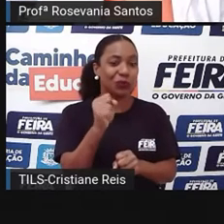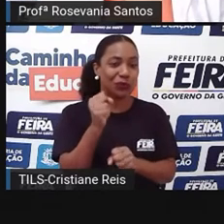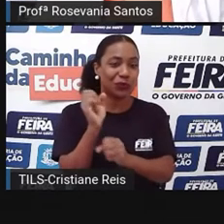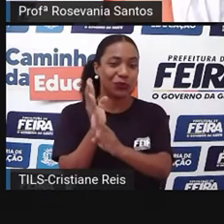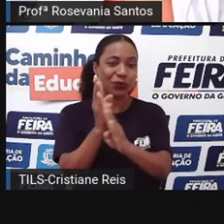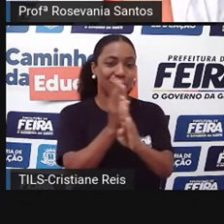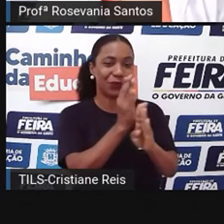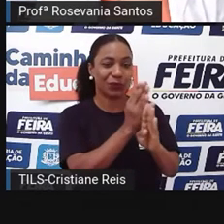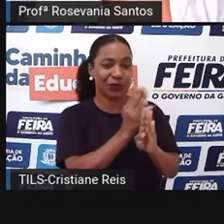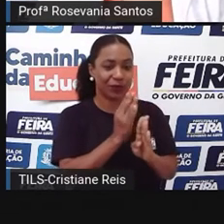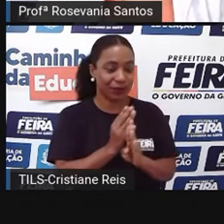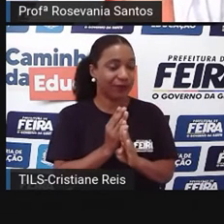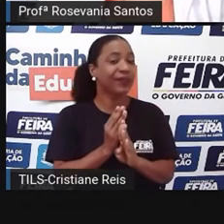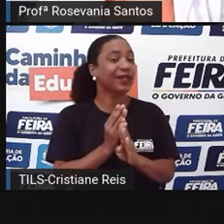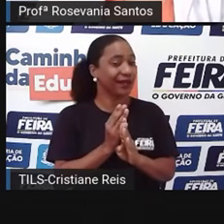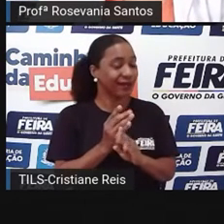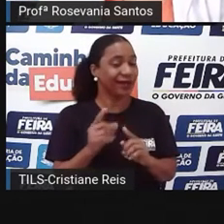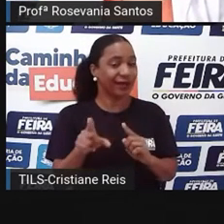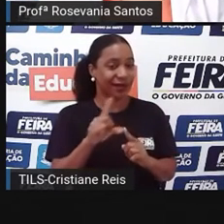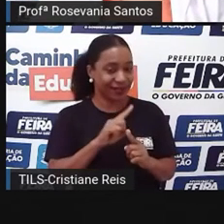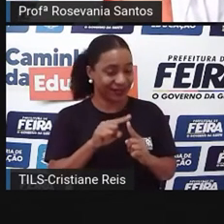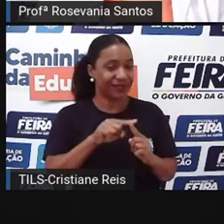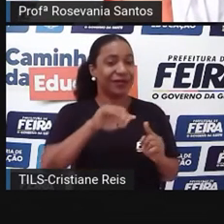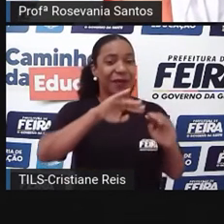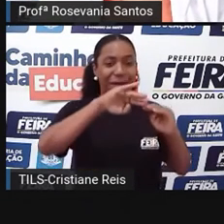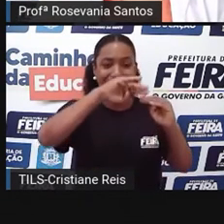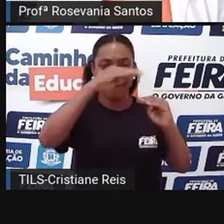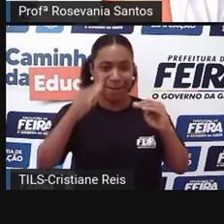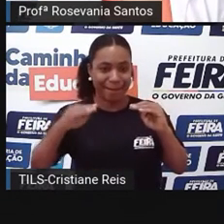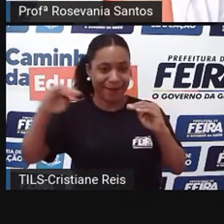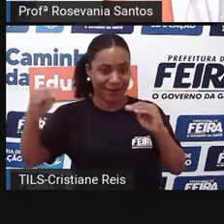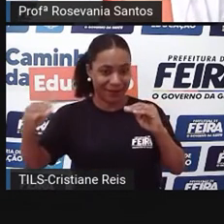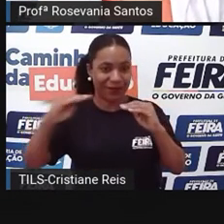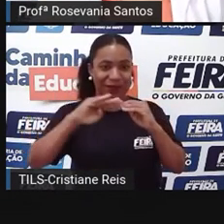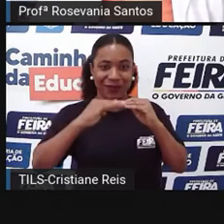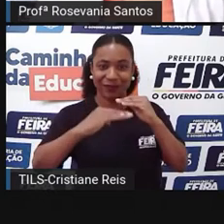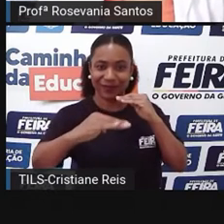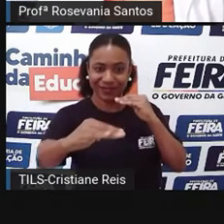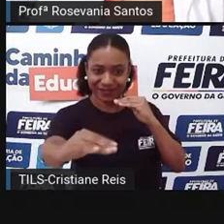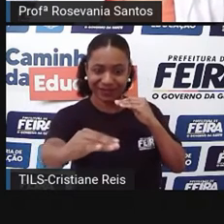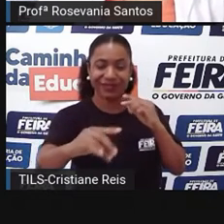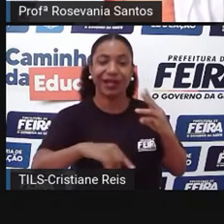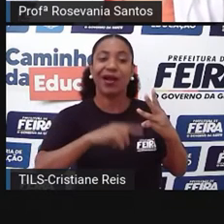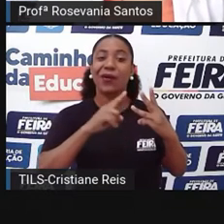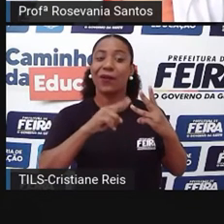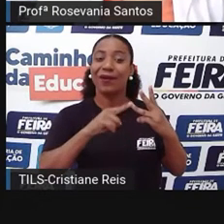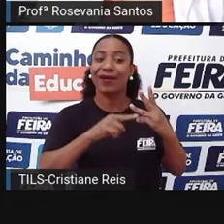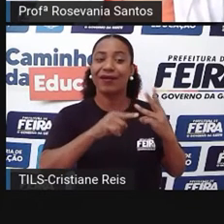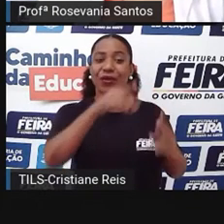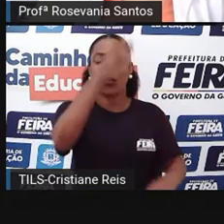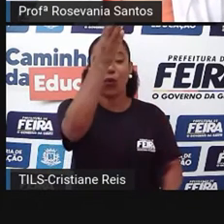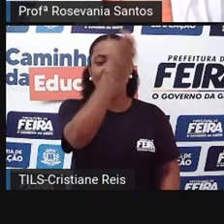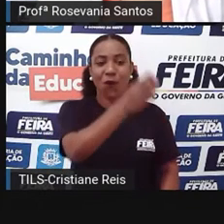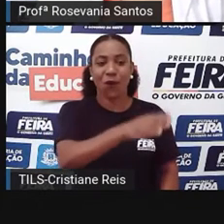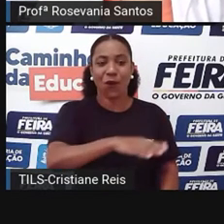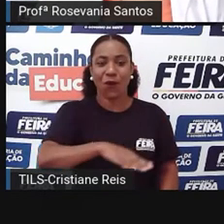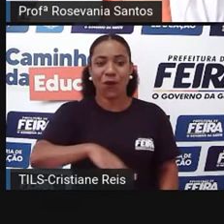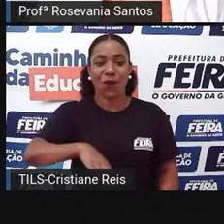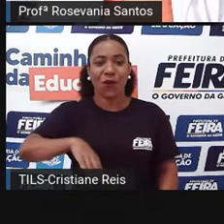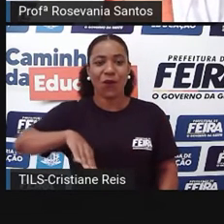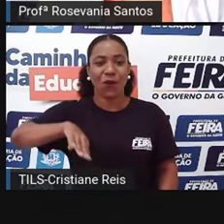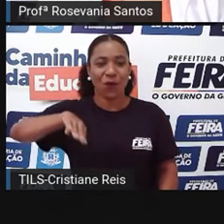as áreas de depressões, que antes a gente tinha planaltos e planícies, e agora também passamos a observar as áreas de